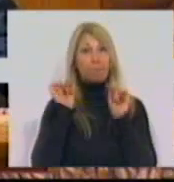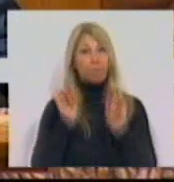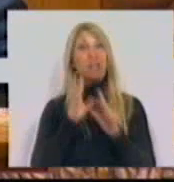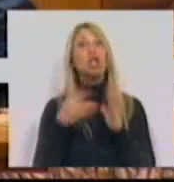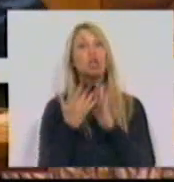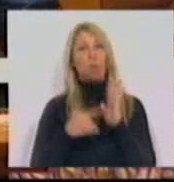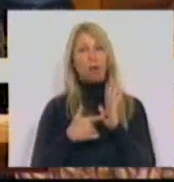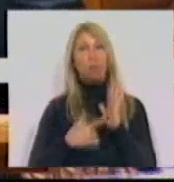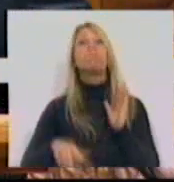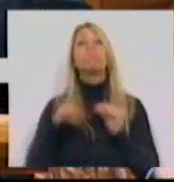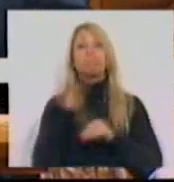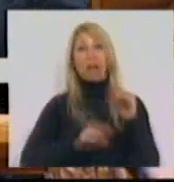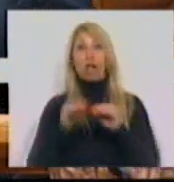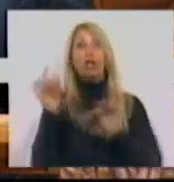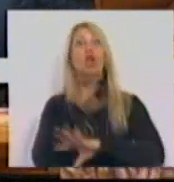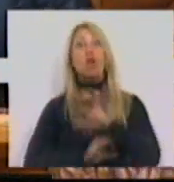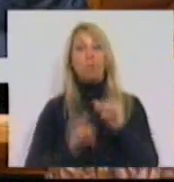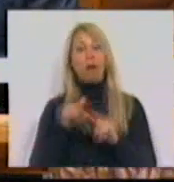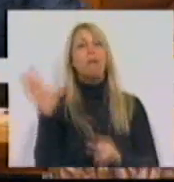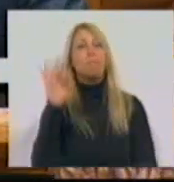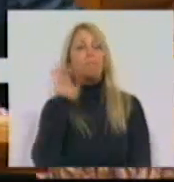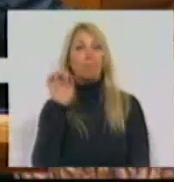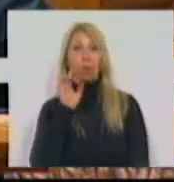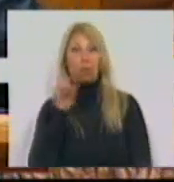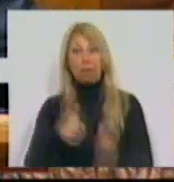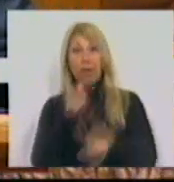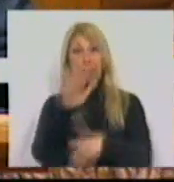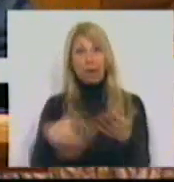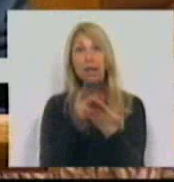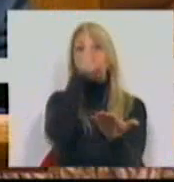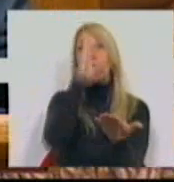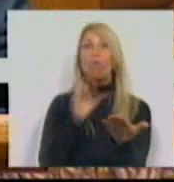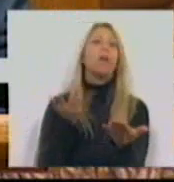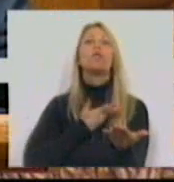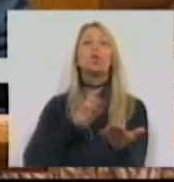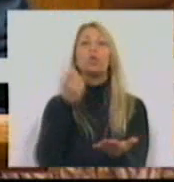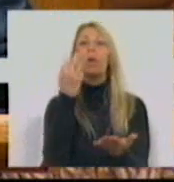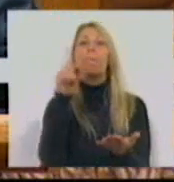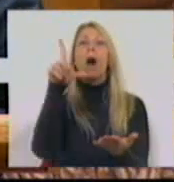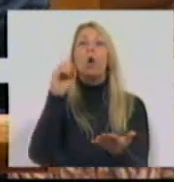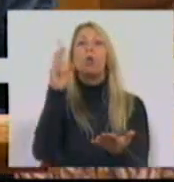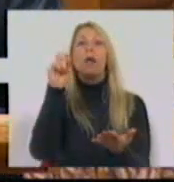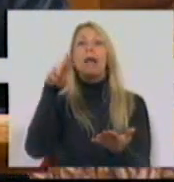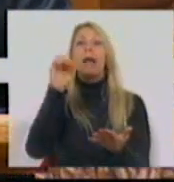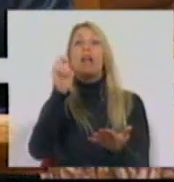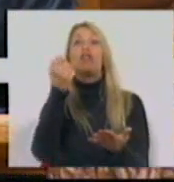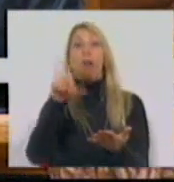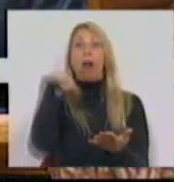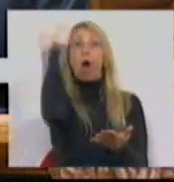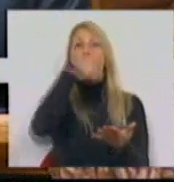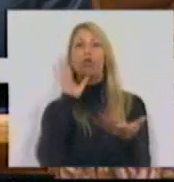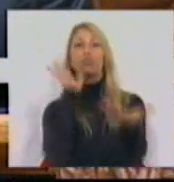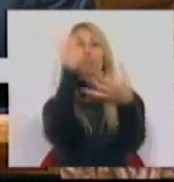as eleições europeias são ainda mais importantes. O candidato do governo, Dr. Paulo Rangel, é o rosto do desemprego em Portugal,